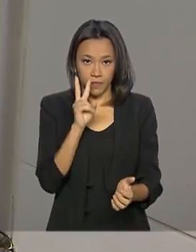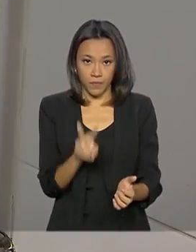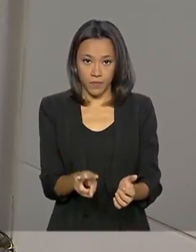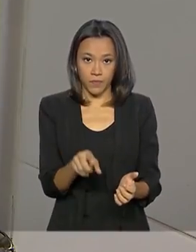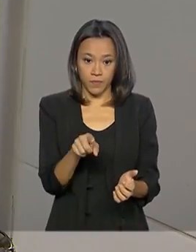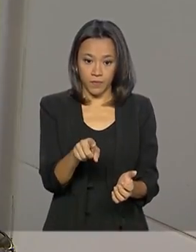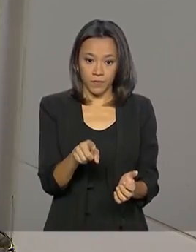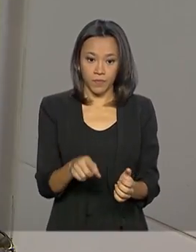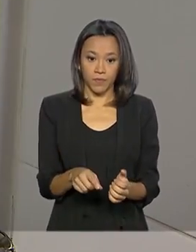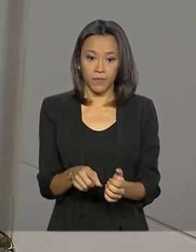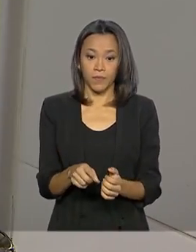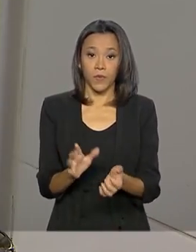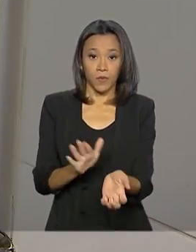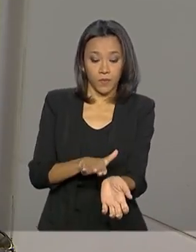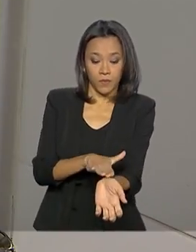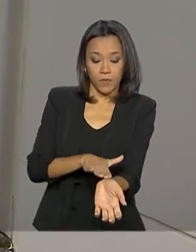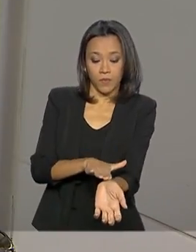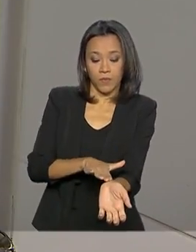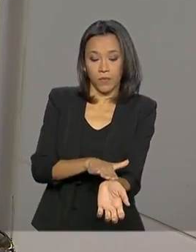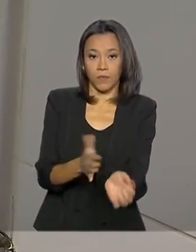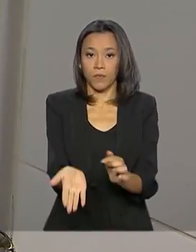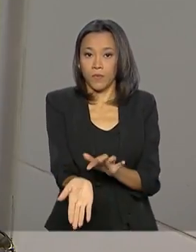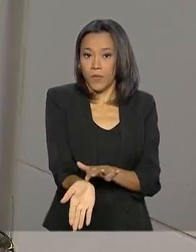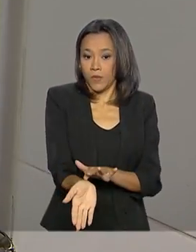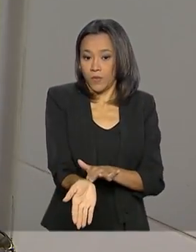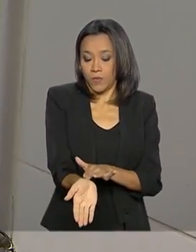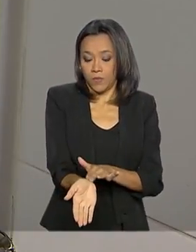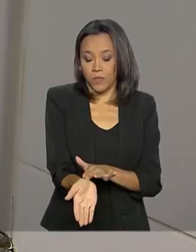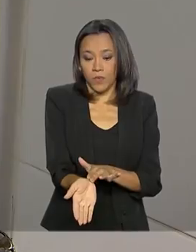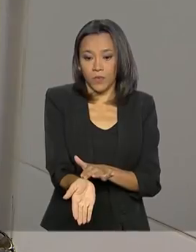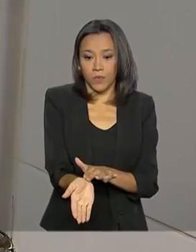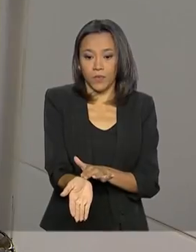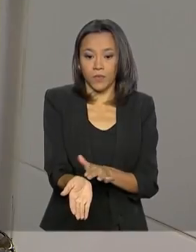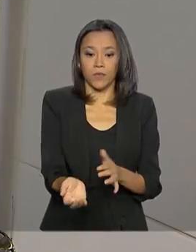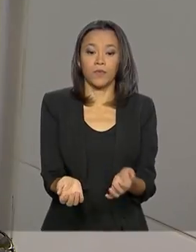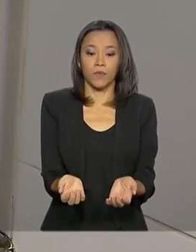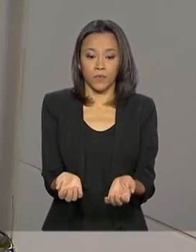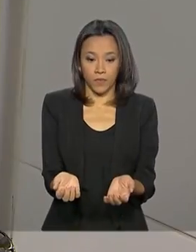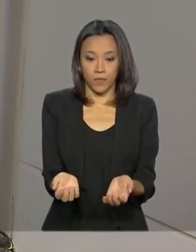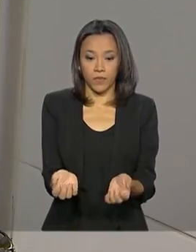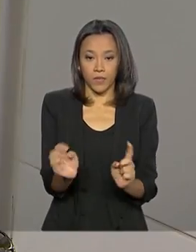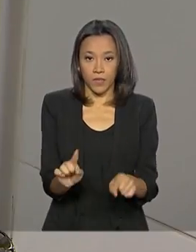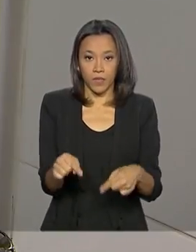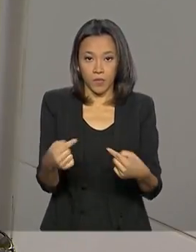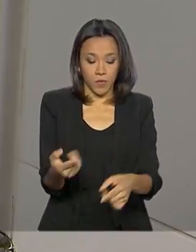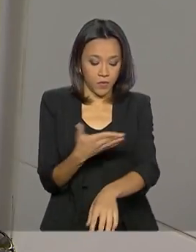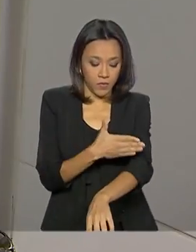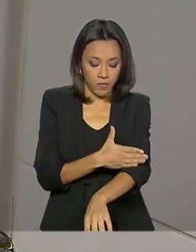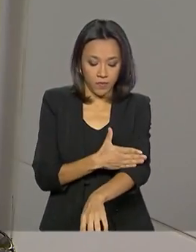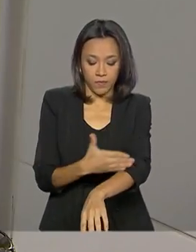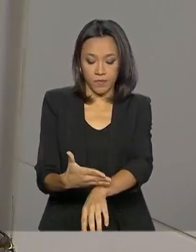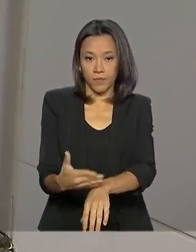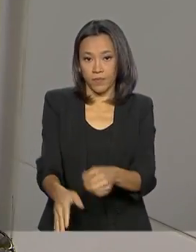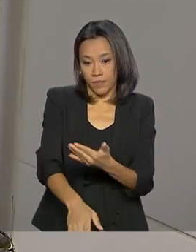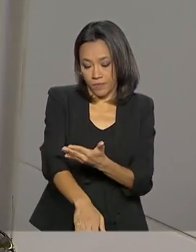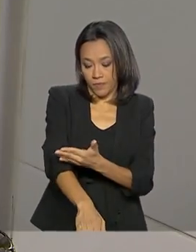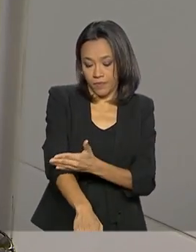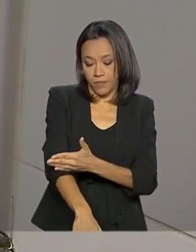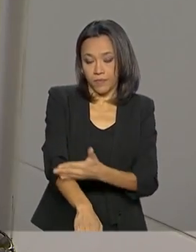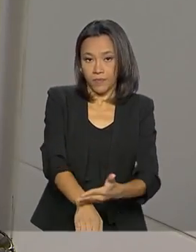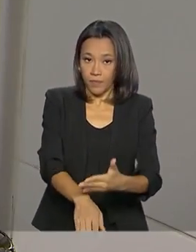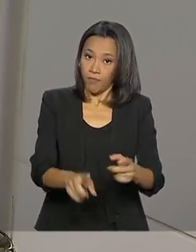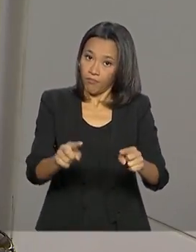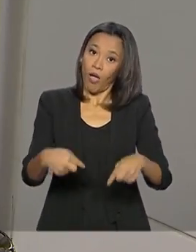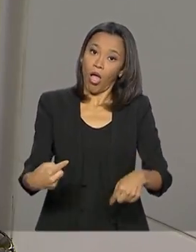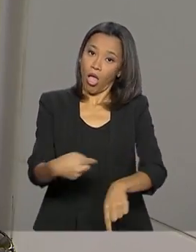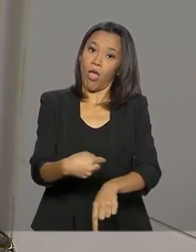o pulso, os pulsos, e depois o antebraço. Dessa forma, é que